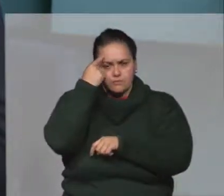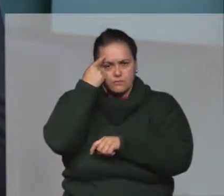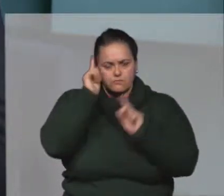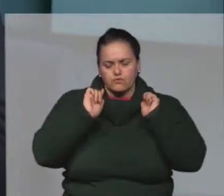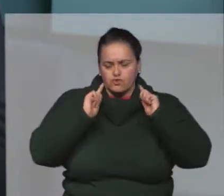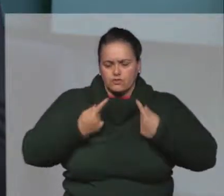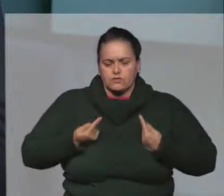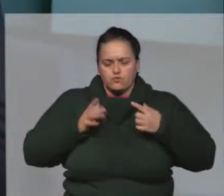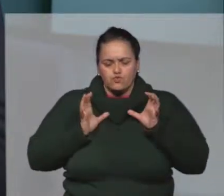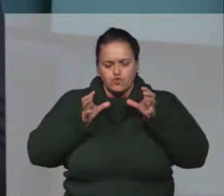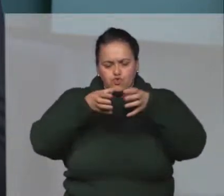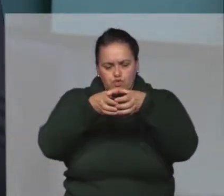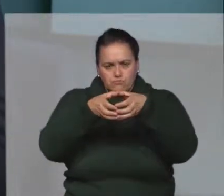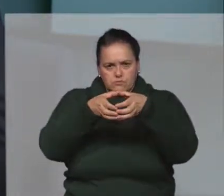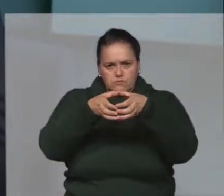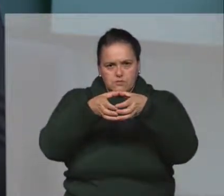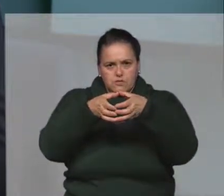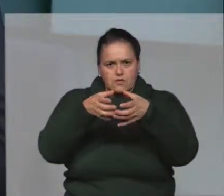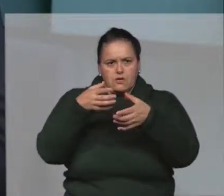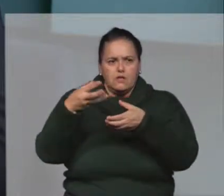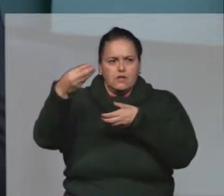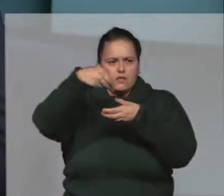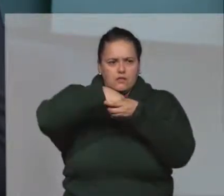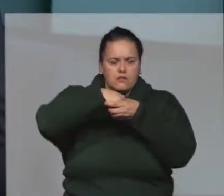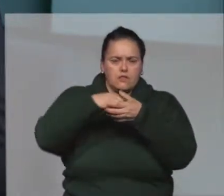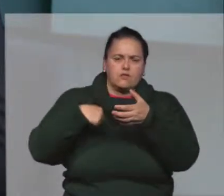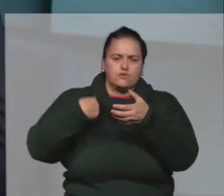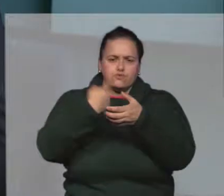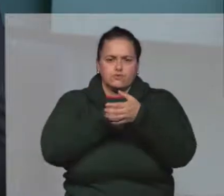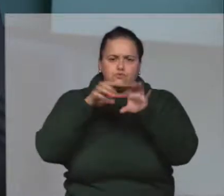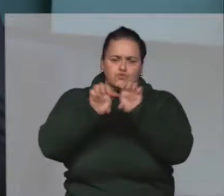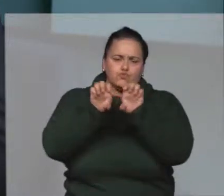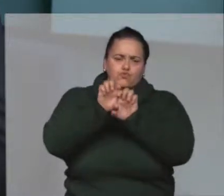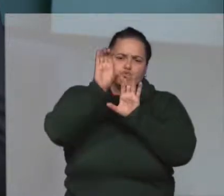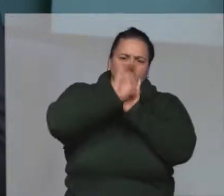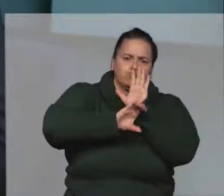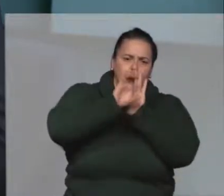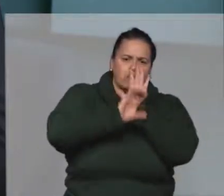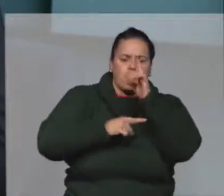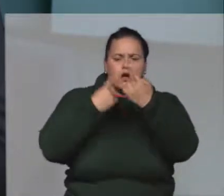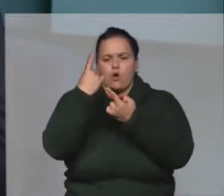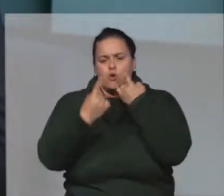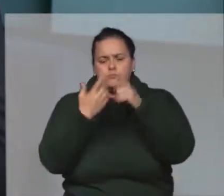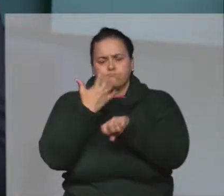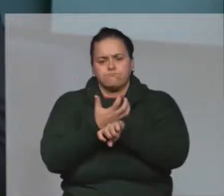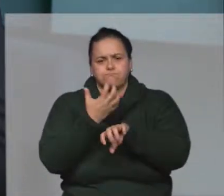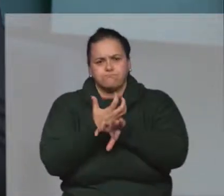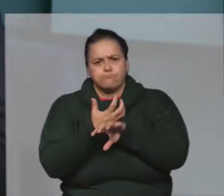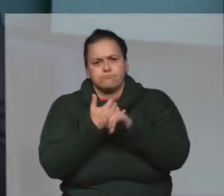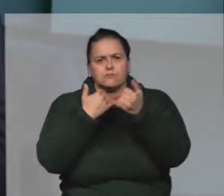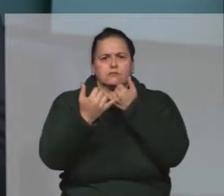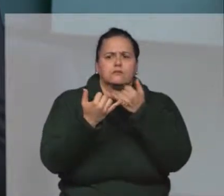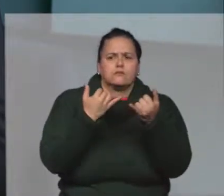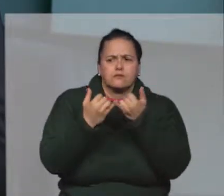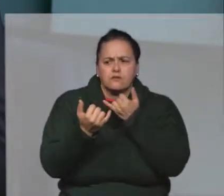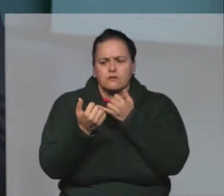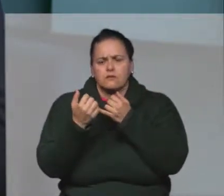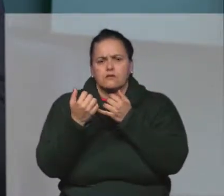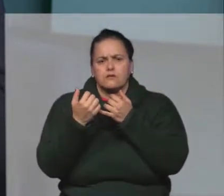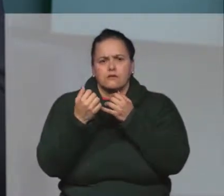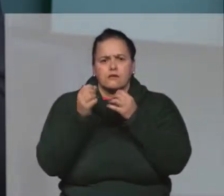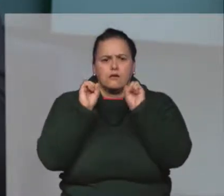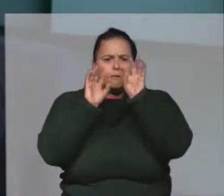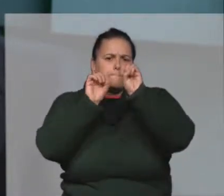em geral, gestão de equipe, e também pensamos em introduzir na nossa estrutura curricular algumas disciplinas, como por exemplo, Coaching Mentoring,